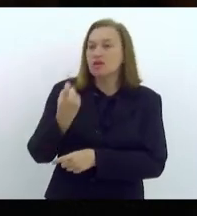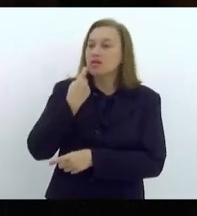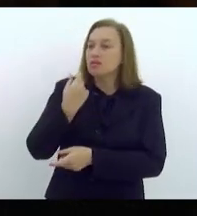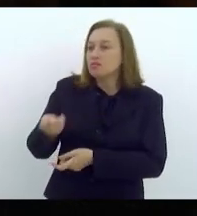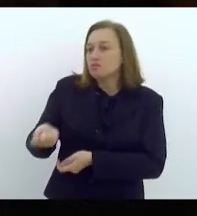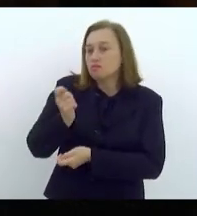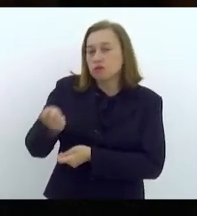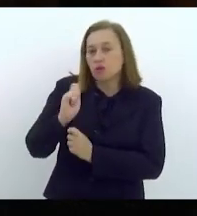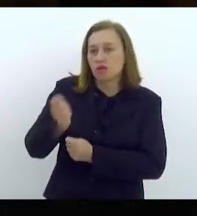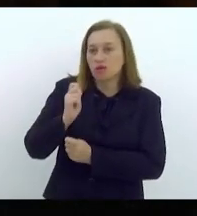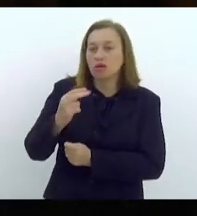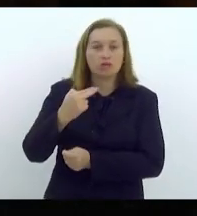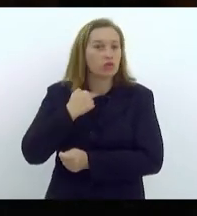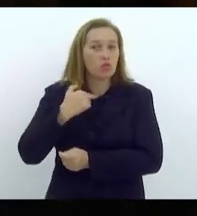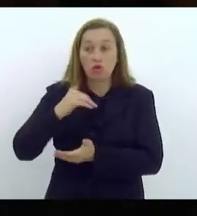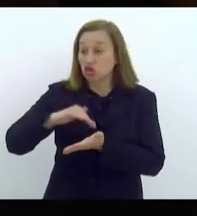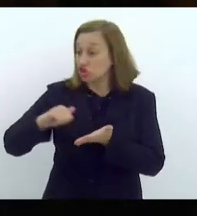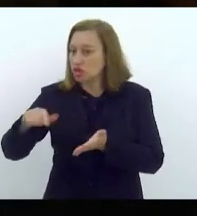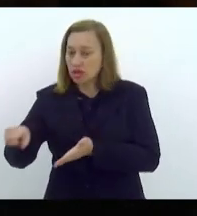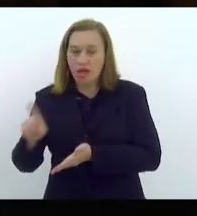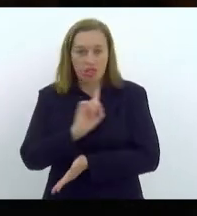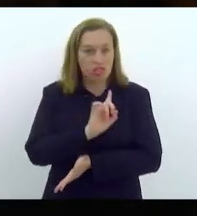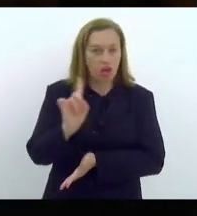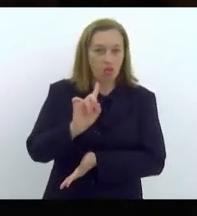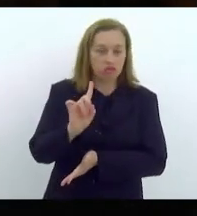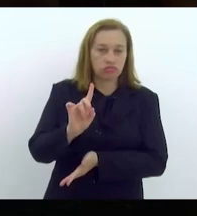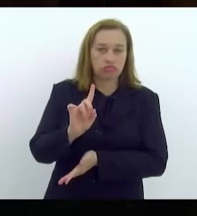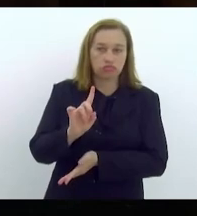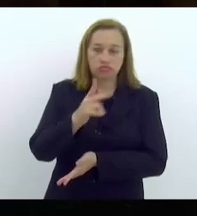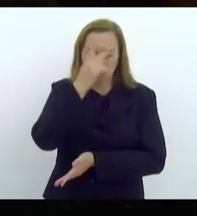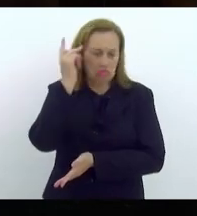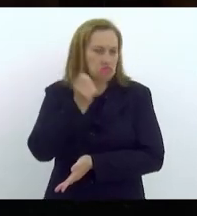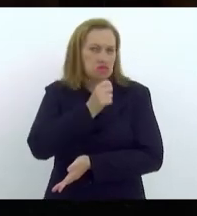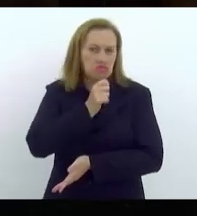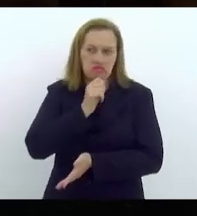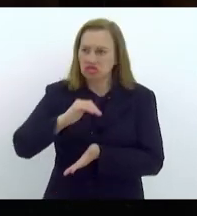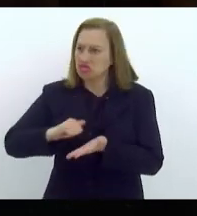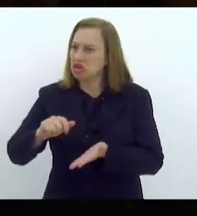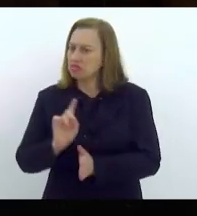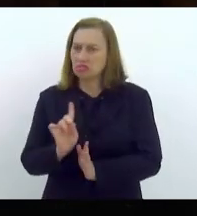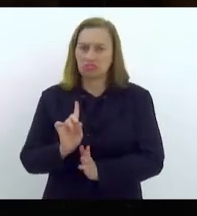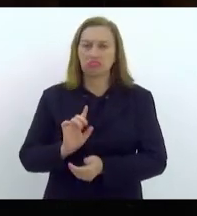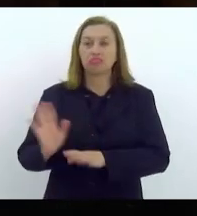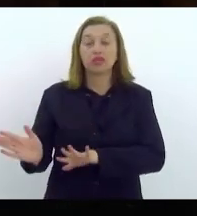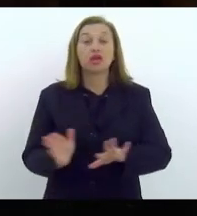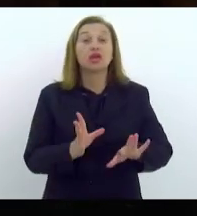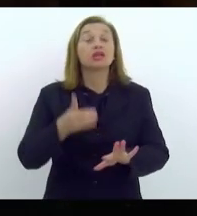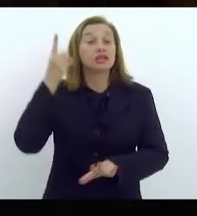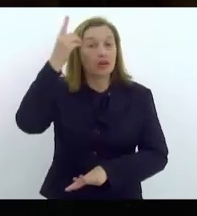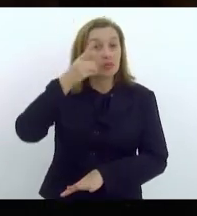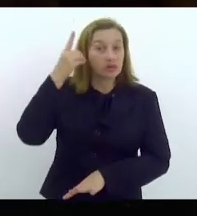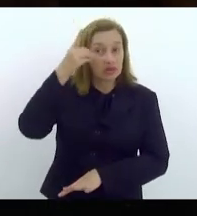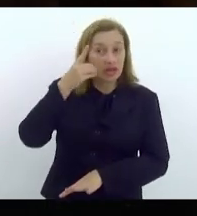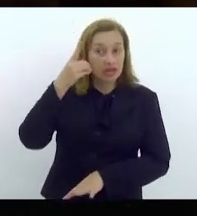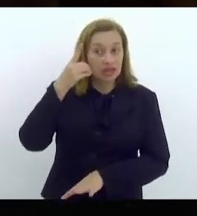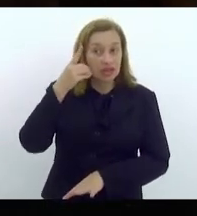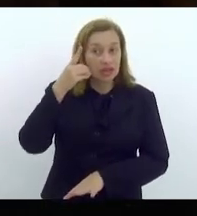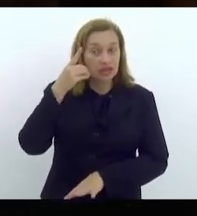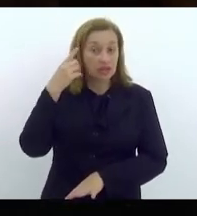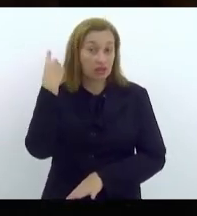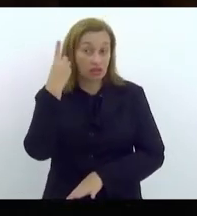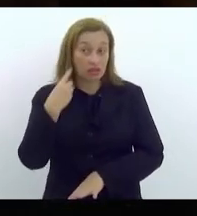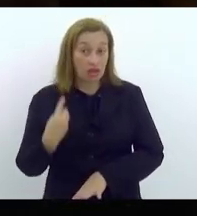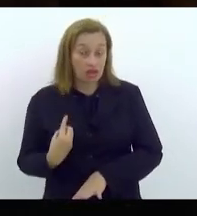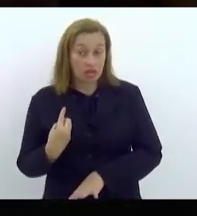ninguém pode tirar eles de lá. Inclusive, deputada Dani Balbi, quando a Marinha tentou